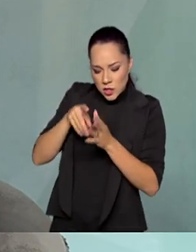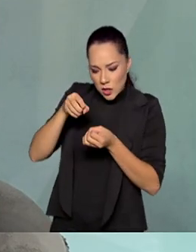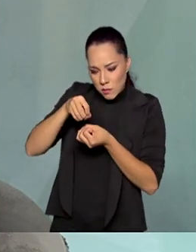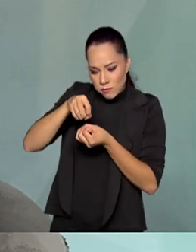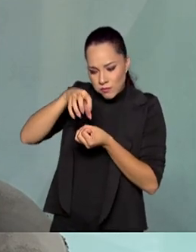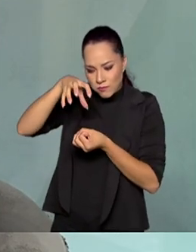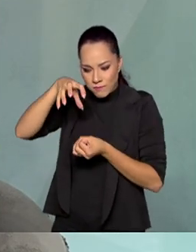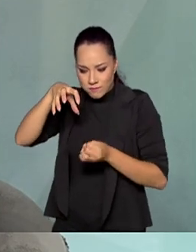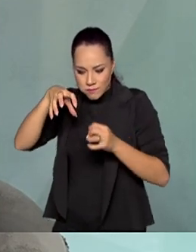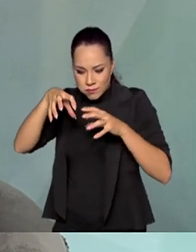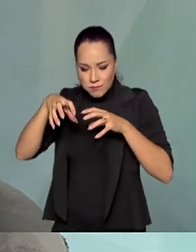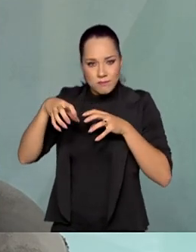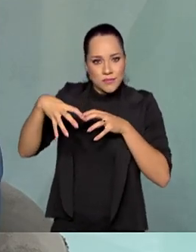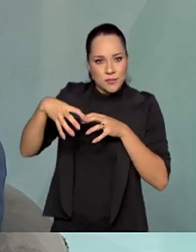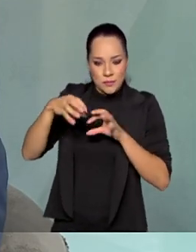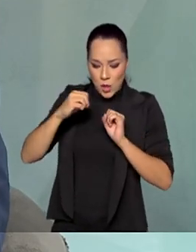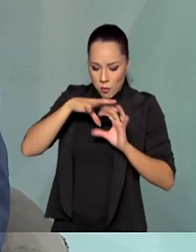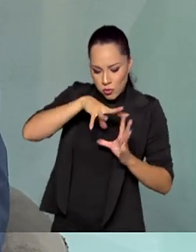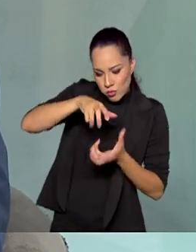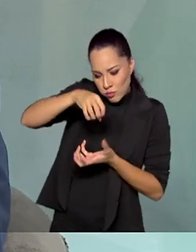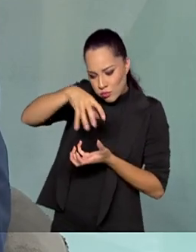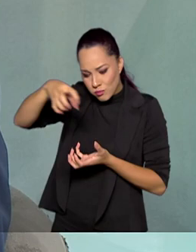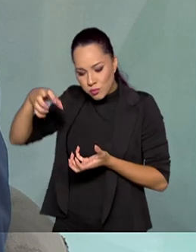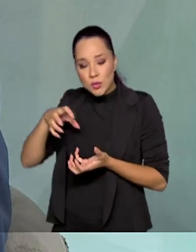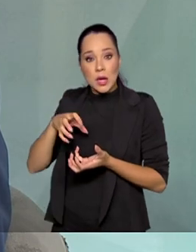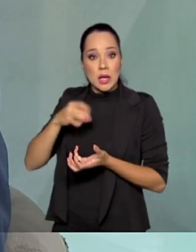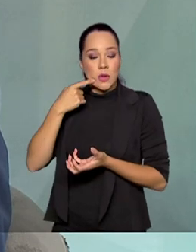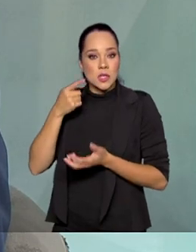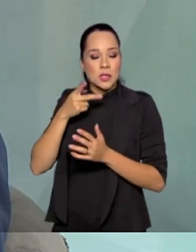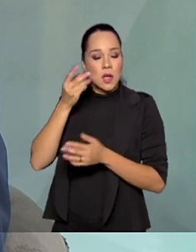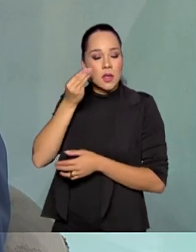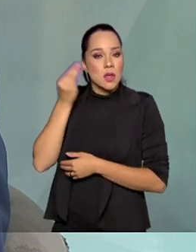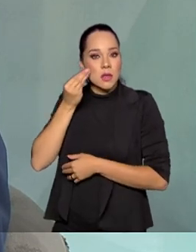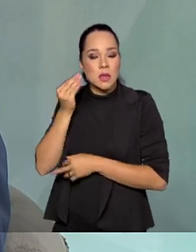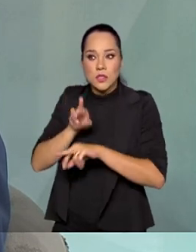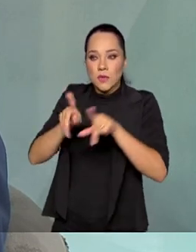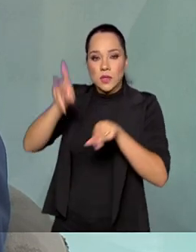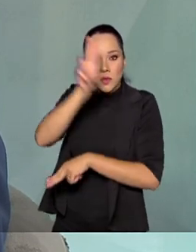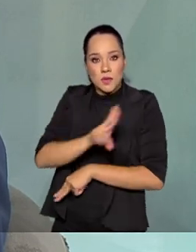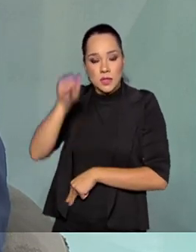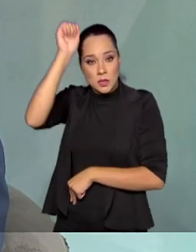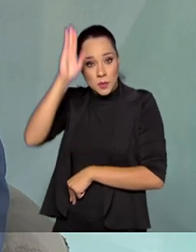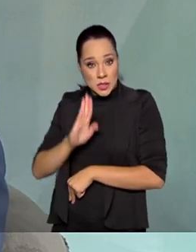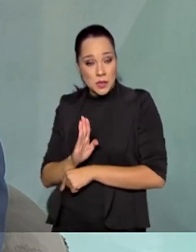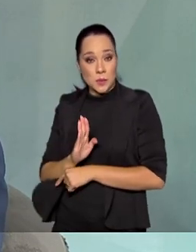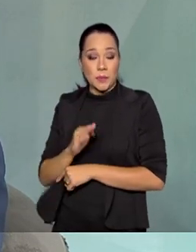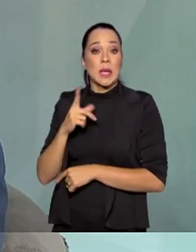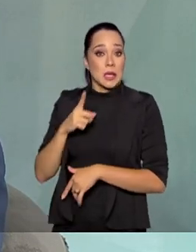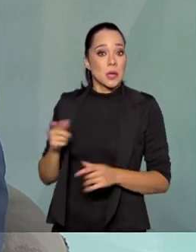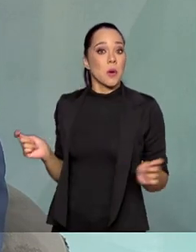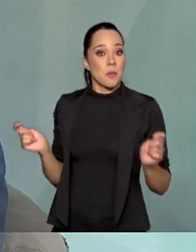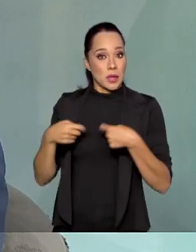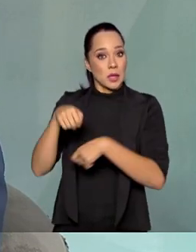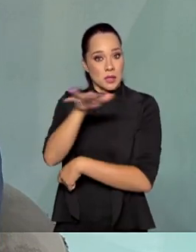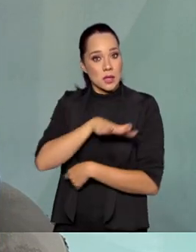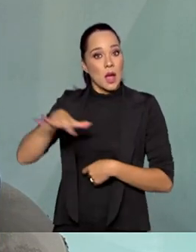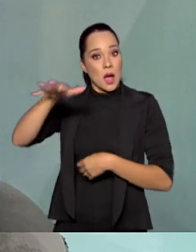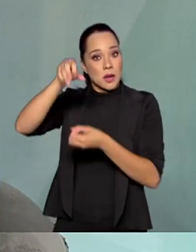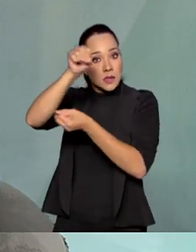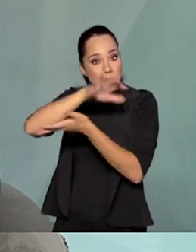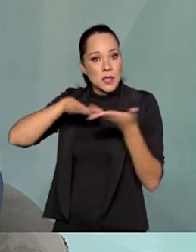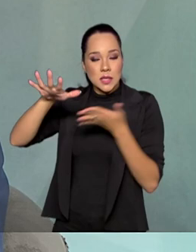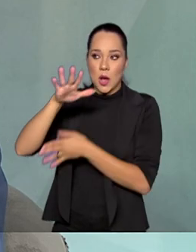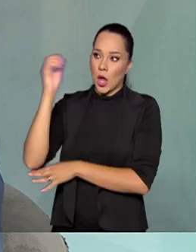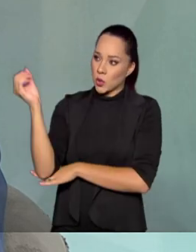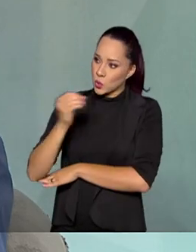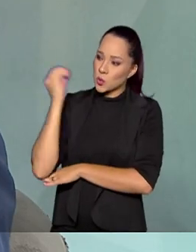ionosféricas. Então, nós estamos procurando identificar, nas diversas universidades brasileiras, que têm competências na área espacial, lá